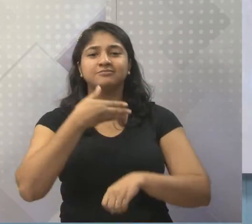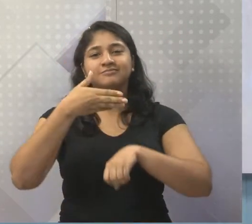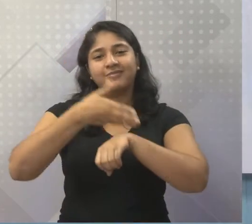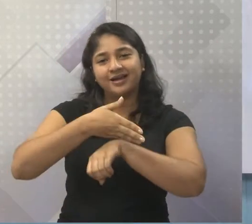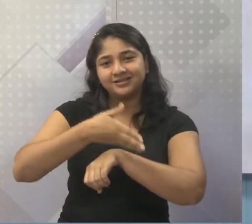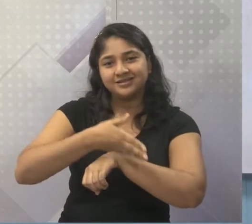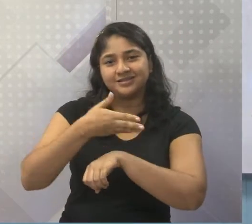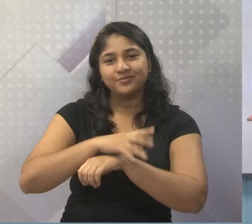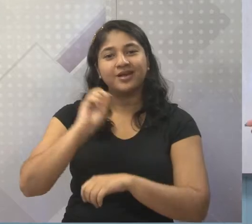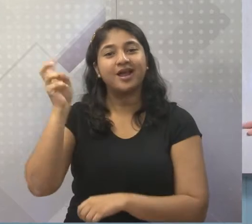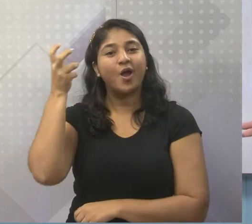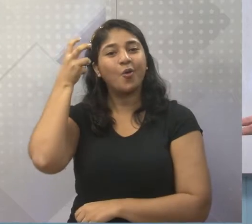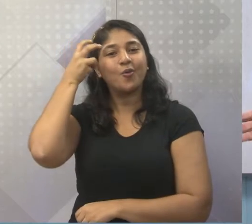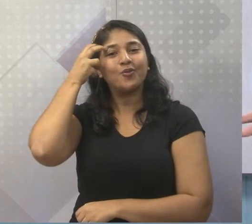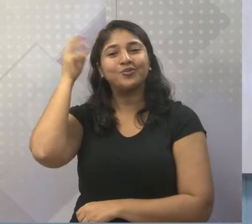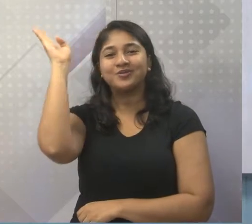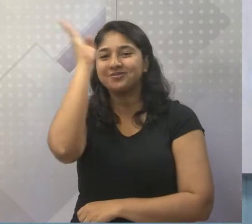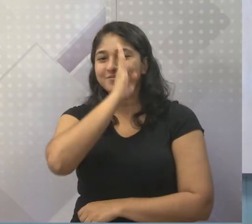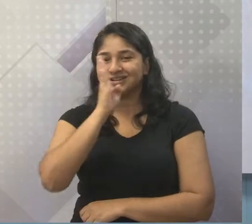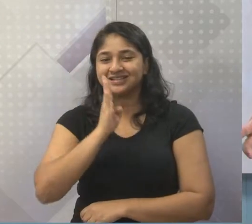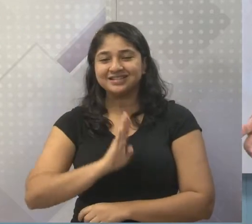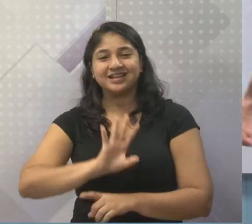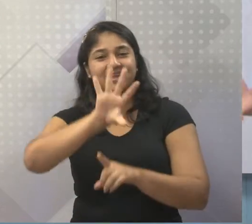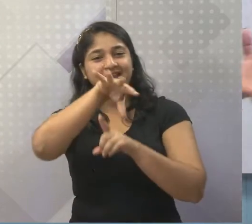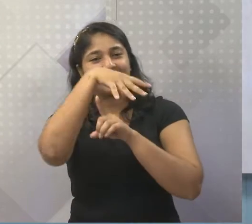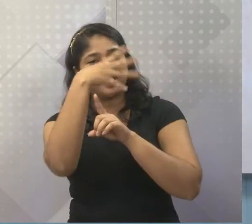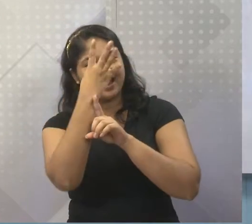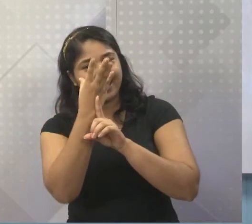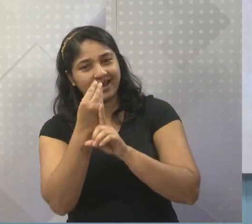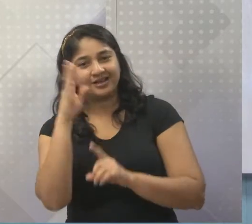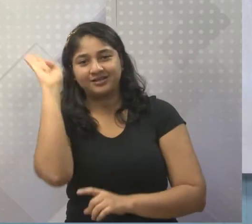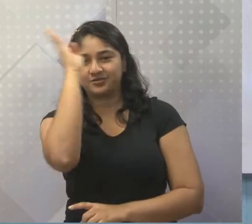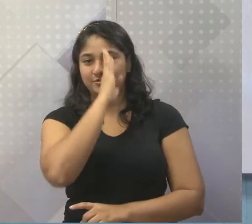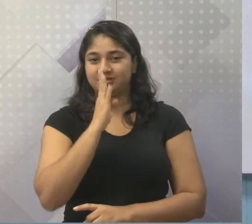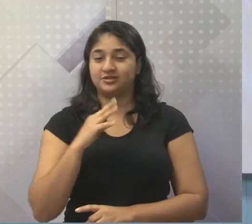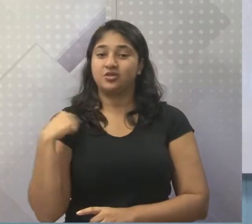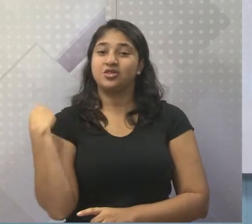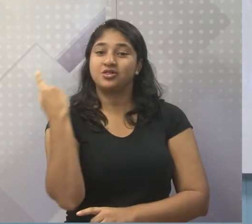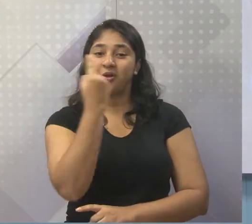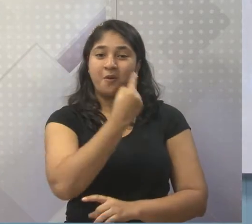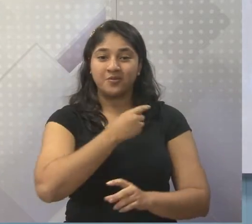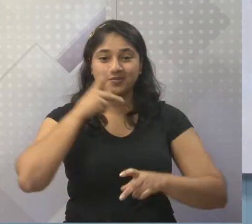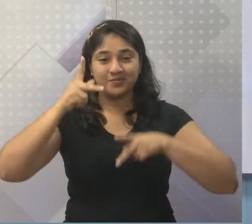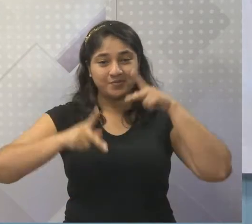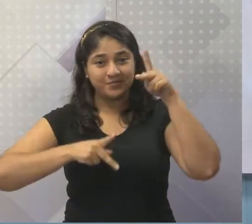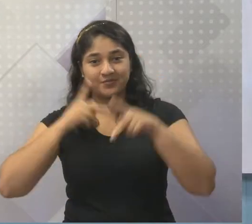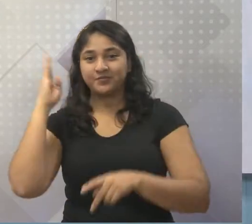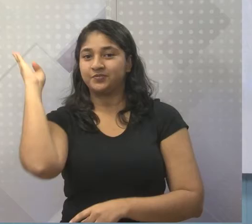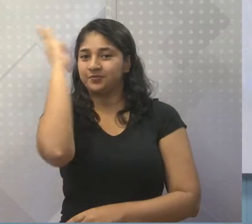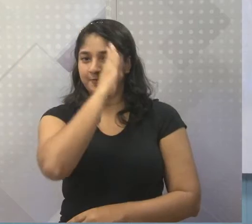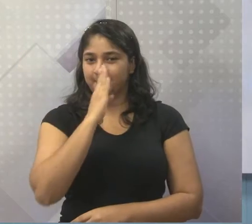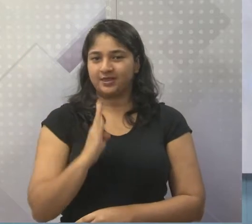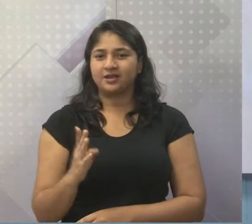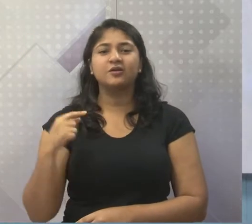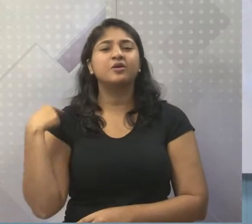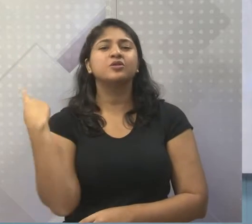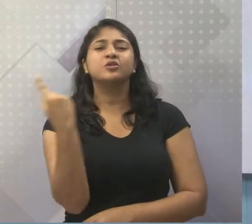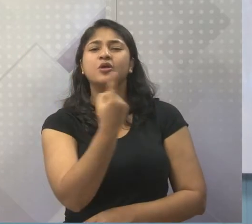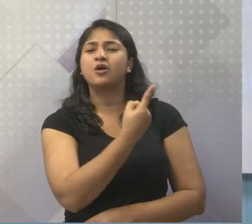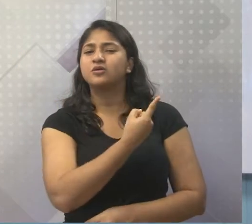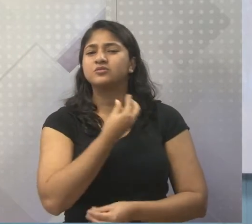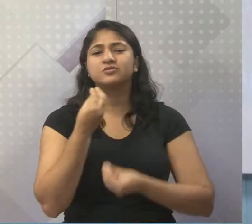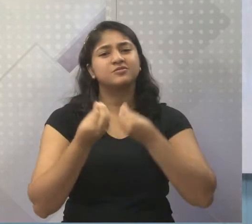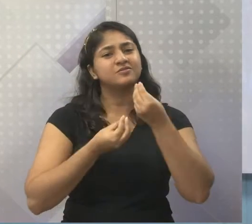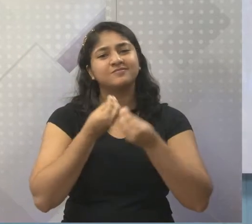né? Cultura brasileira, arte brasileira, nós brasileiros. Então quem somos nós?